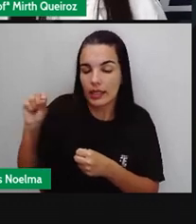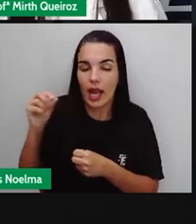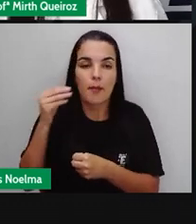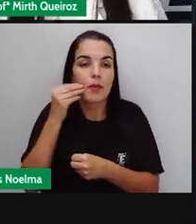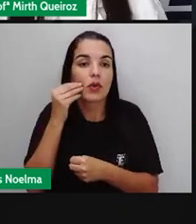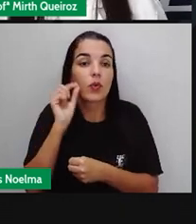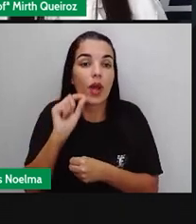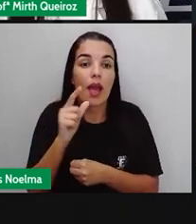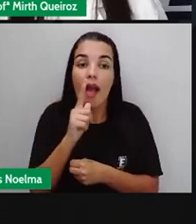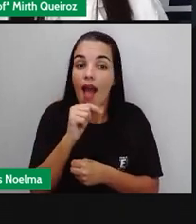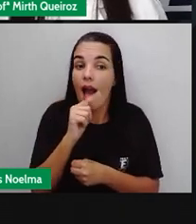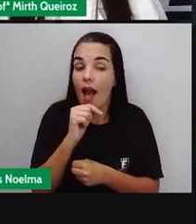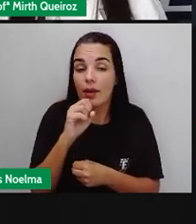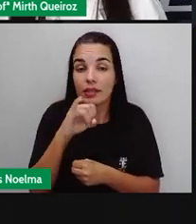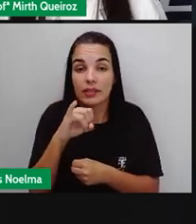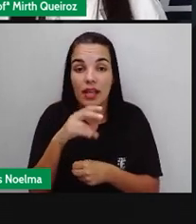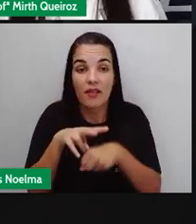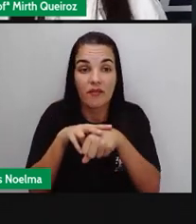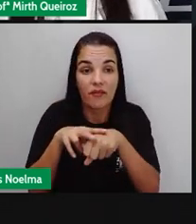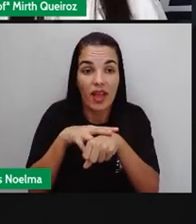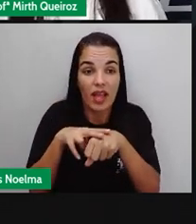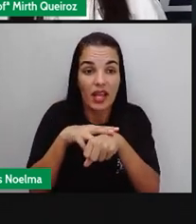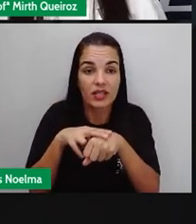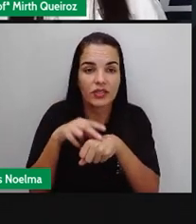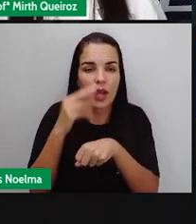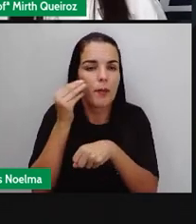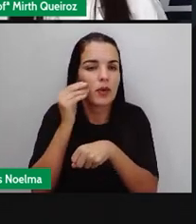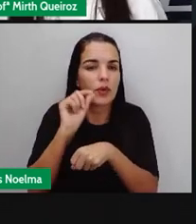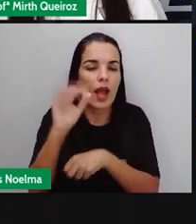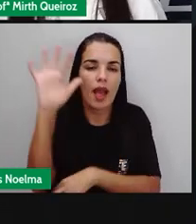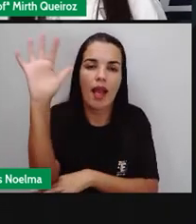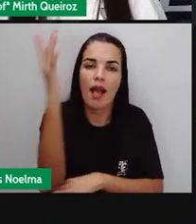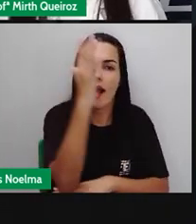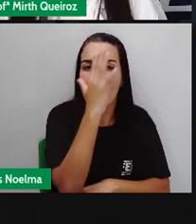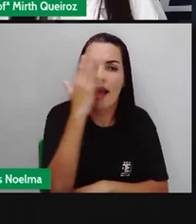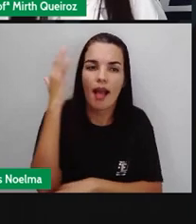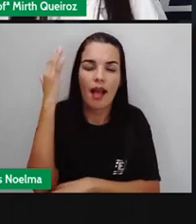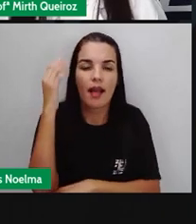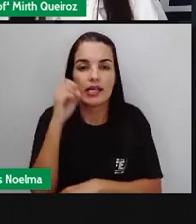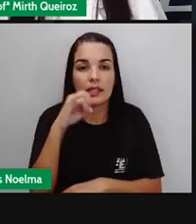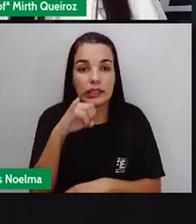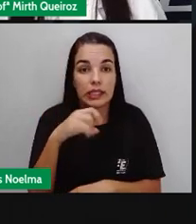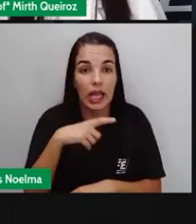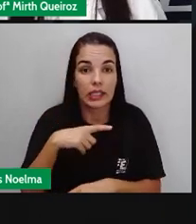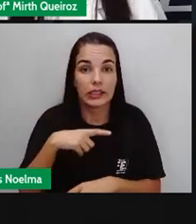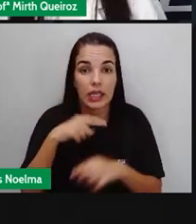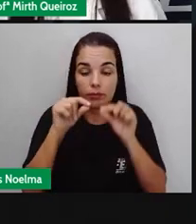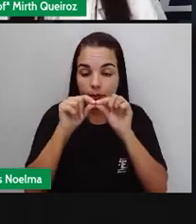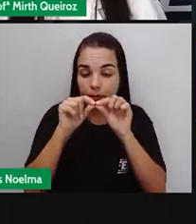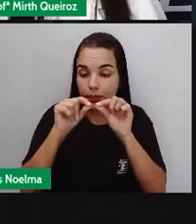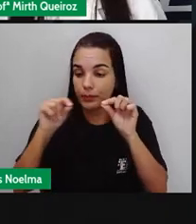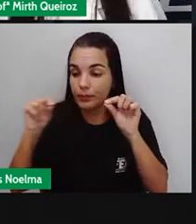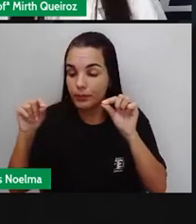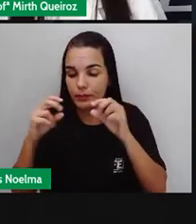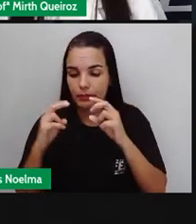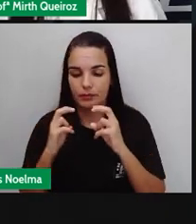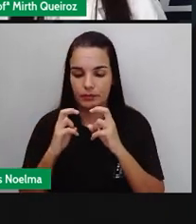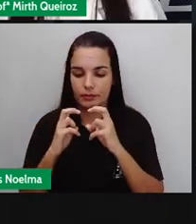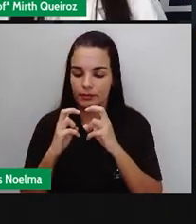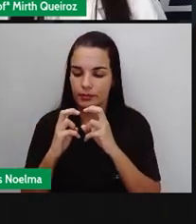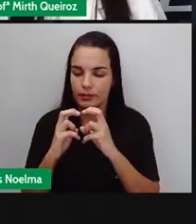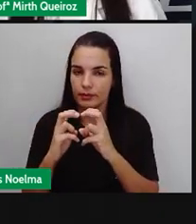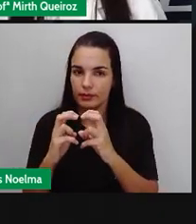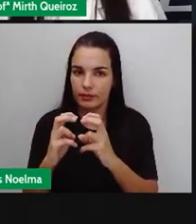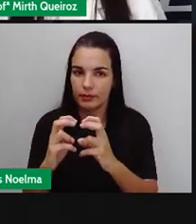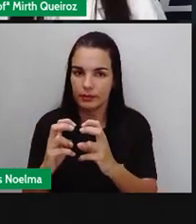a água. O verde representa florestas e áreas verdes. Linhas com traços para representar as ferrovias. Como a